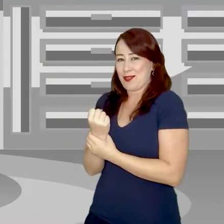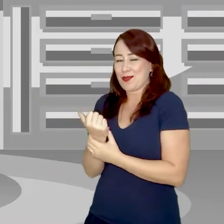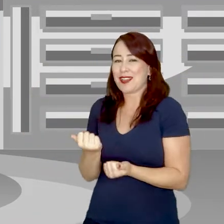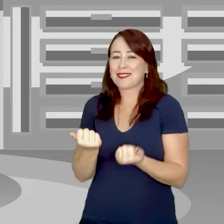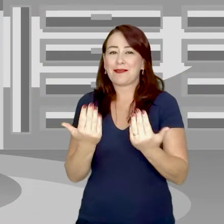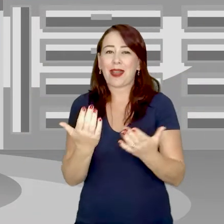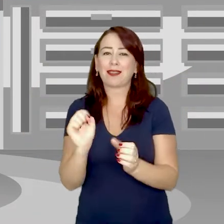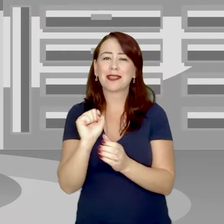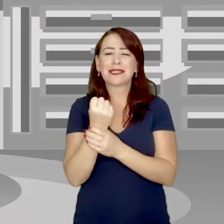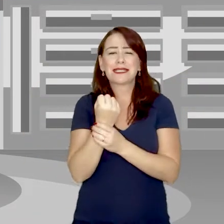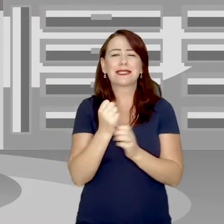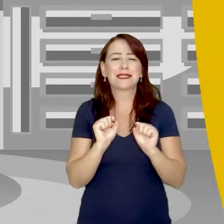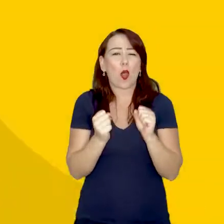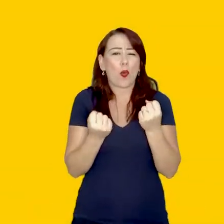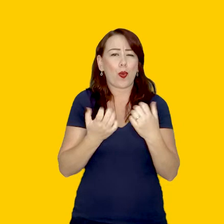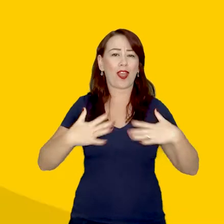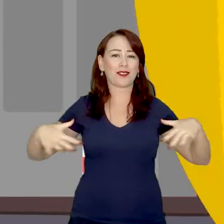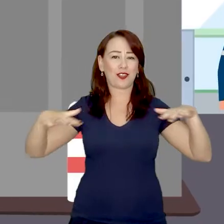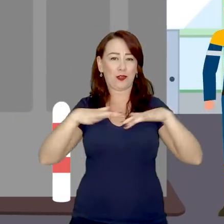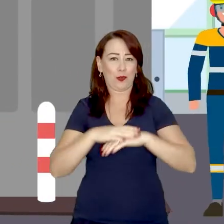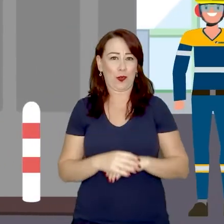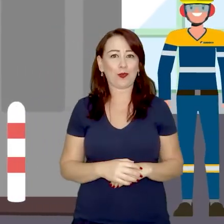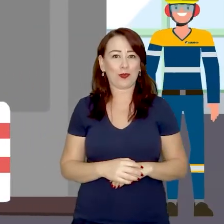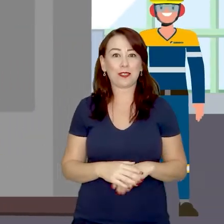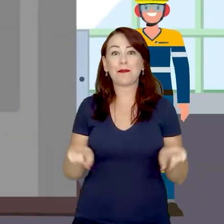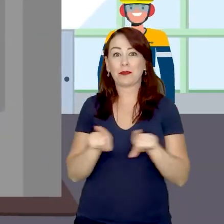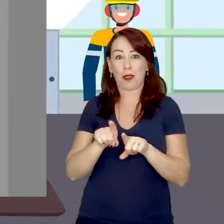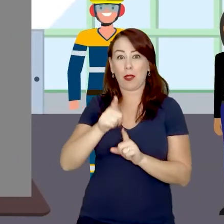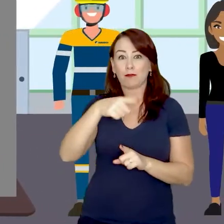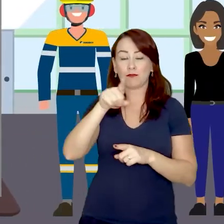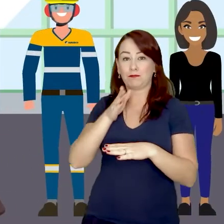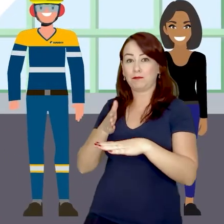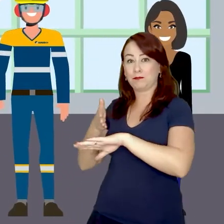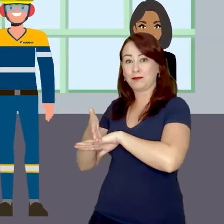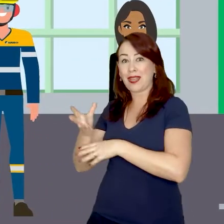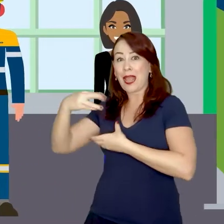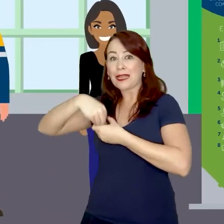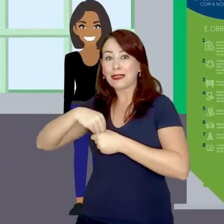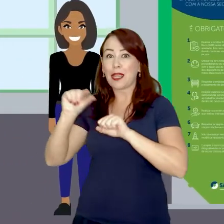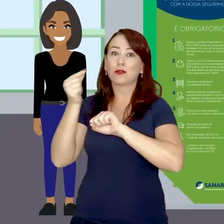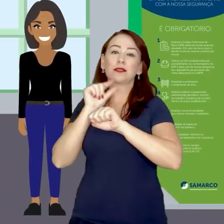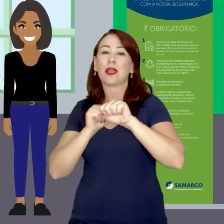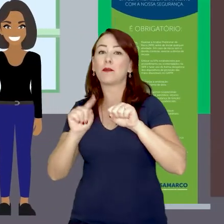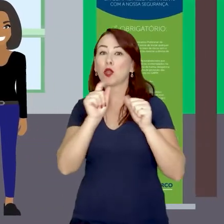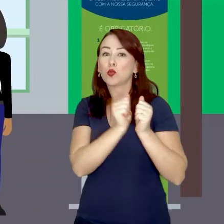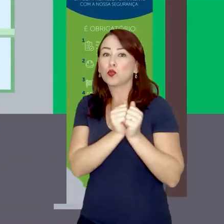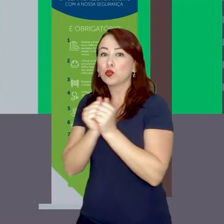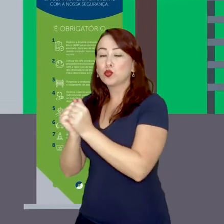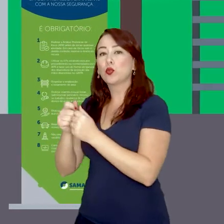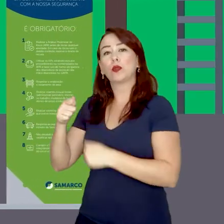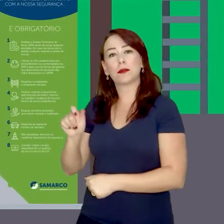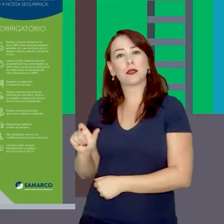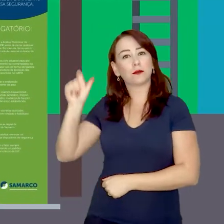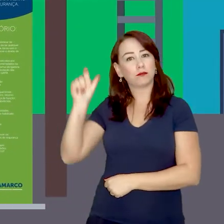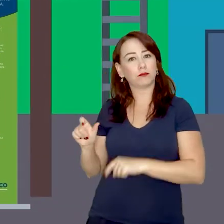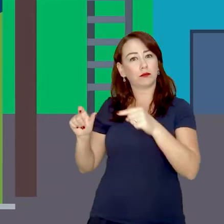segurança empresarial das unidades. O acesso às instalações da Samarco somente é permitido acompanhado de um